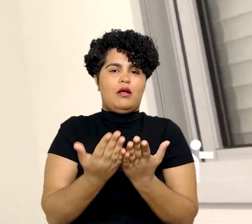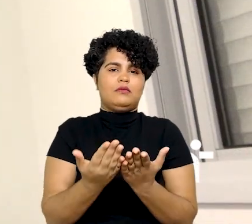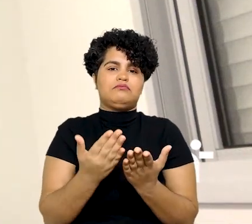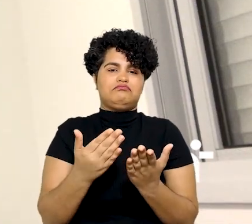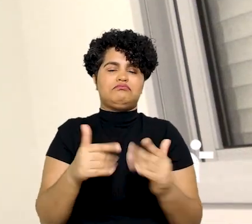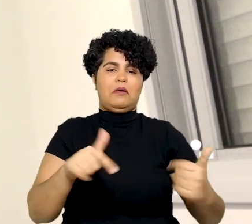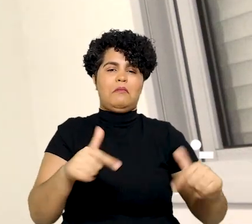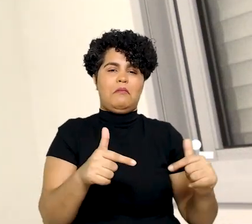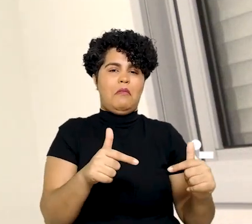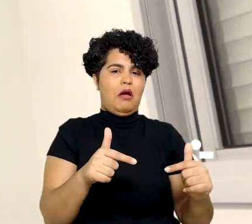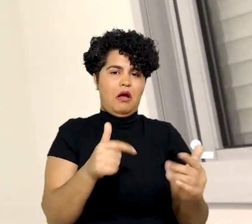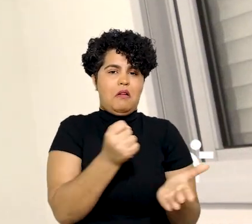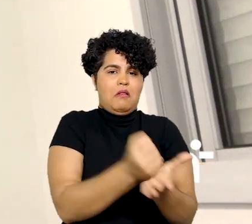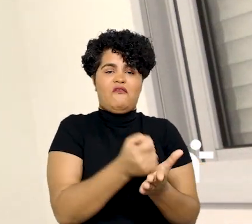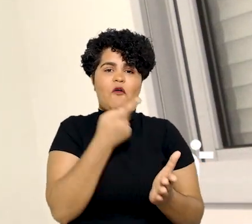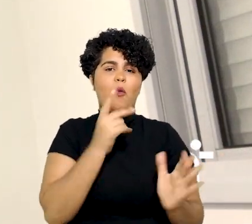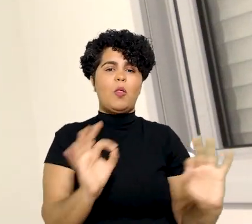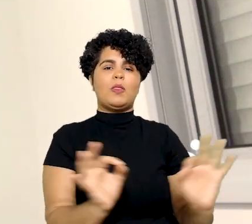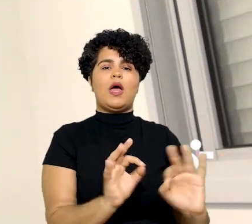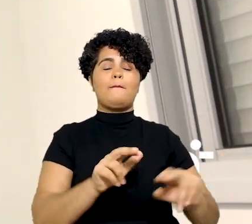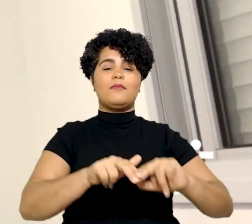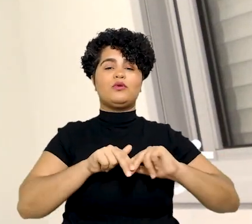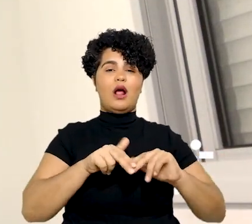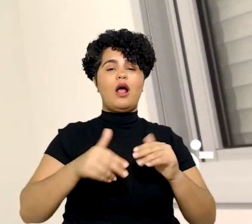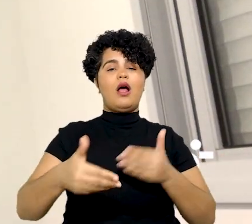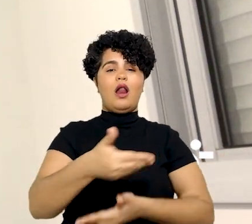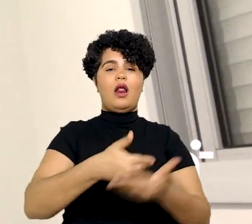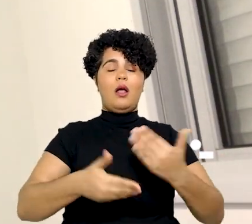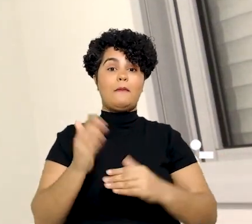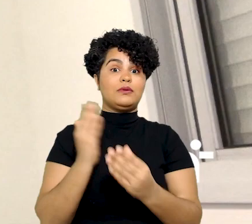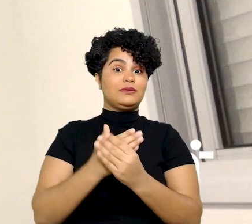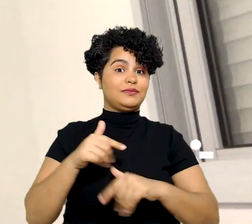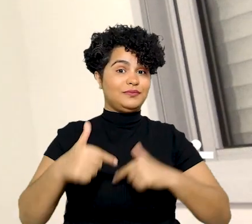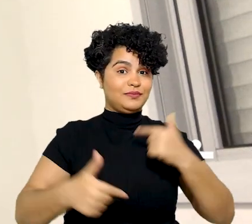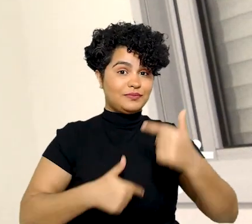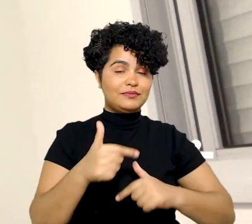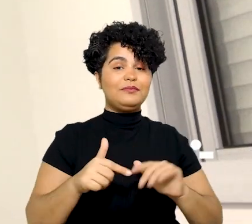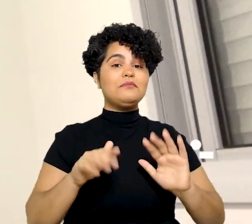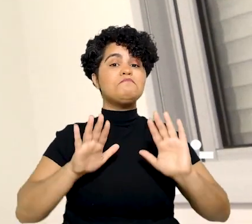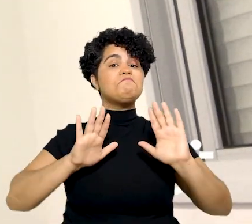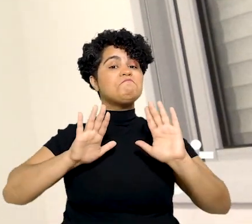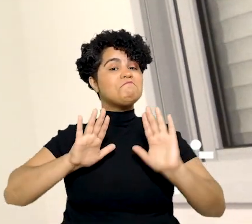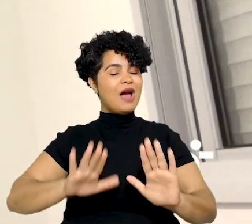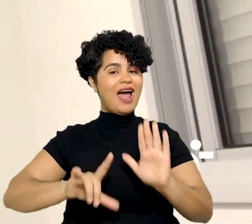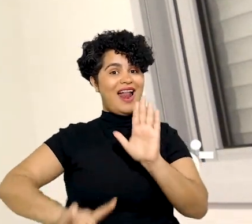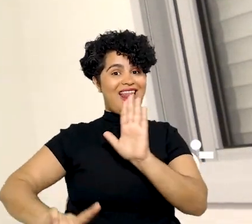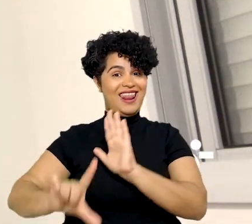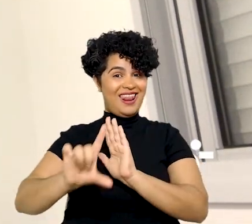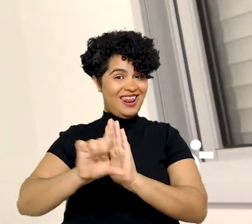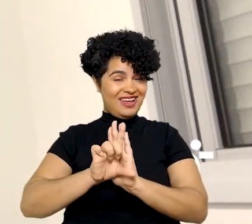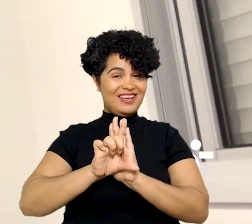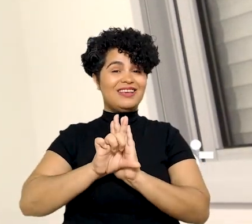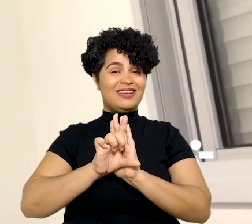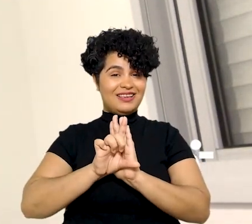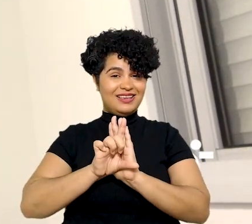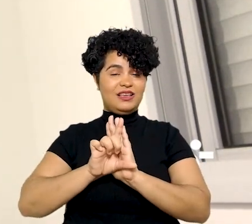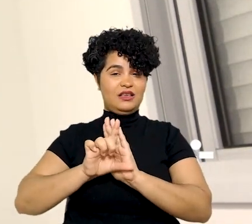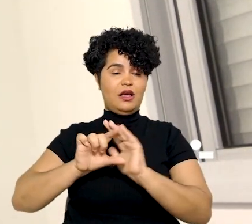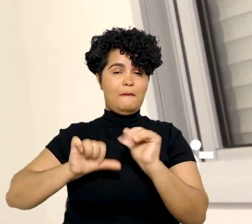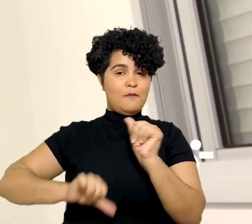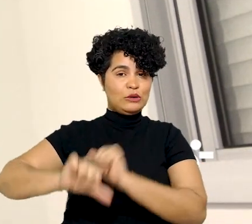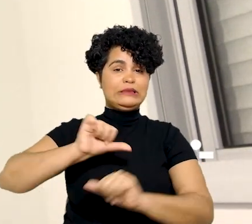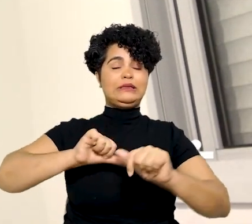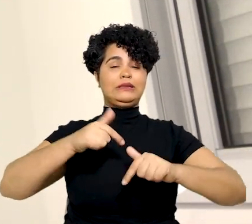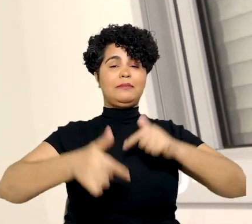não tratava de nada sobre prescrição intercorrente e, por isso, aplicava essa lei no processo do trabalho. Já com o advento da lei